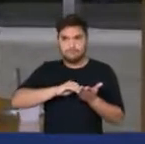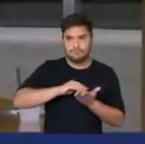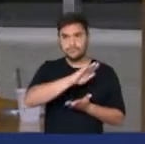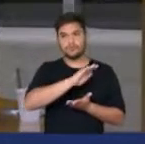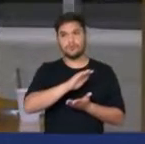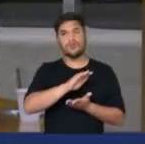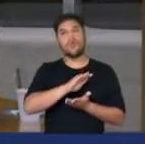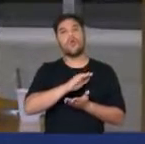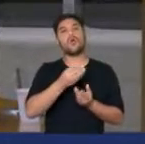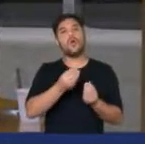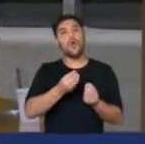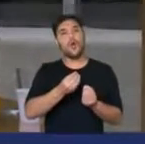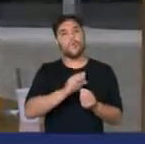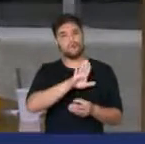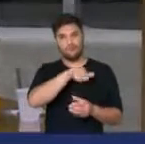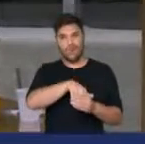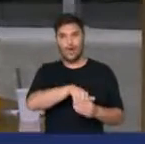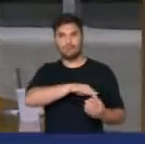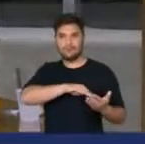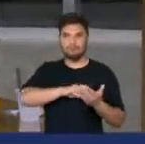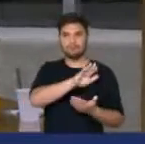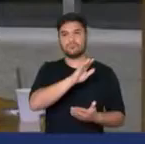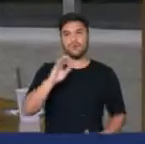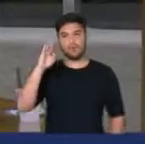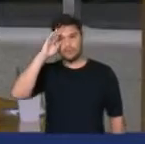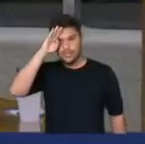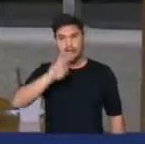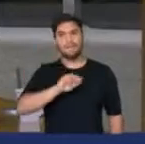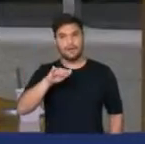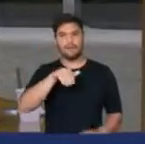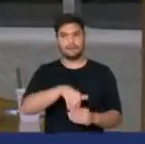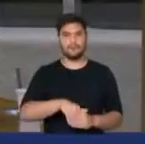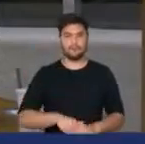esse governo no voto. Queiram ou não queiram, vai ser no voto.